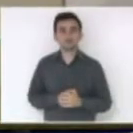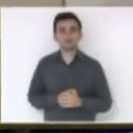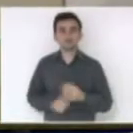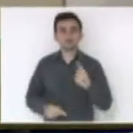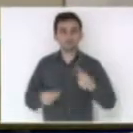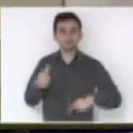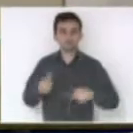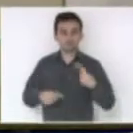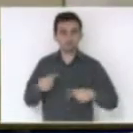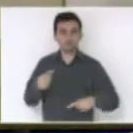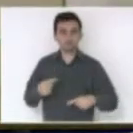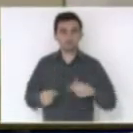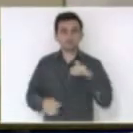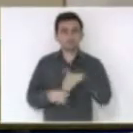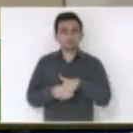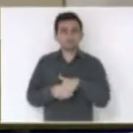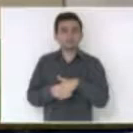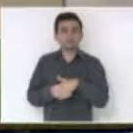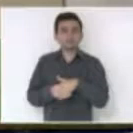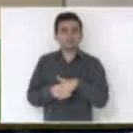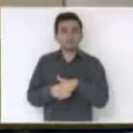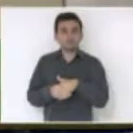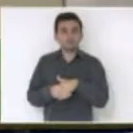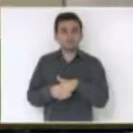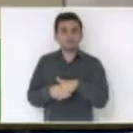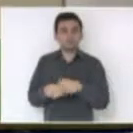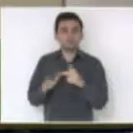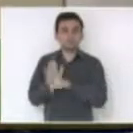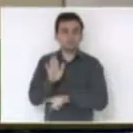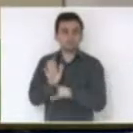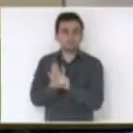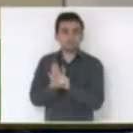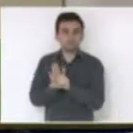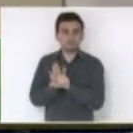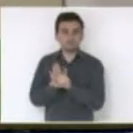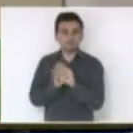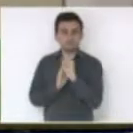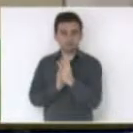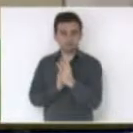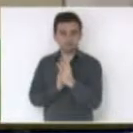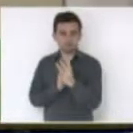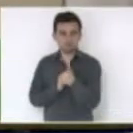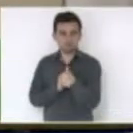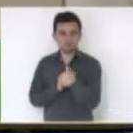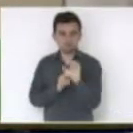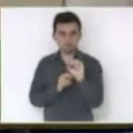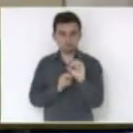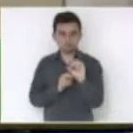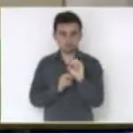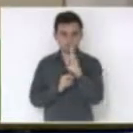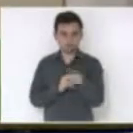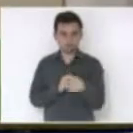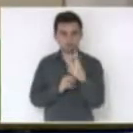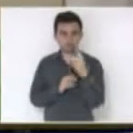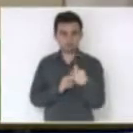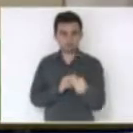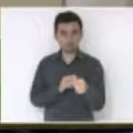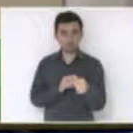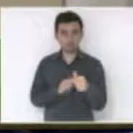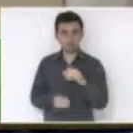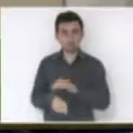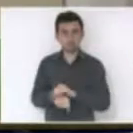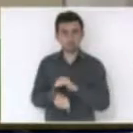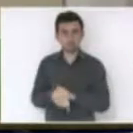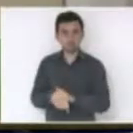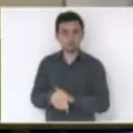Discussão e votação em turno único ao projeto de lei 360, de 2017, de autoria